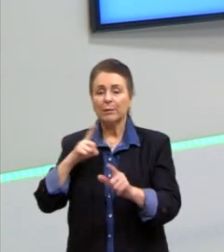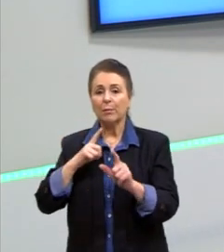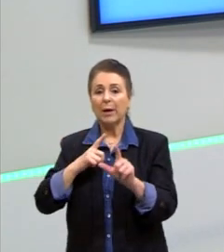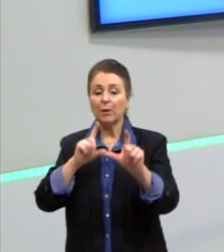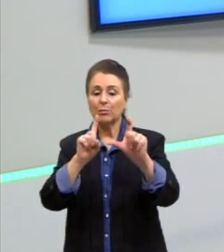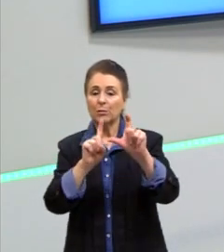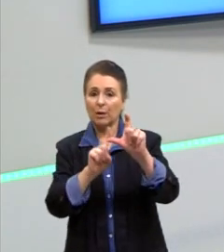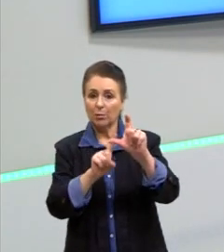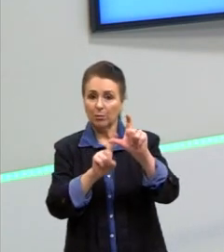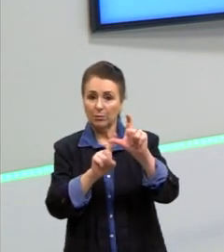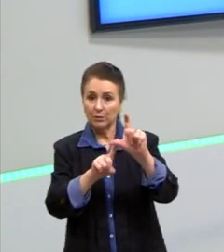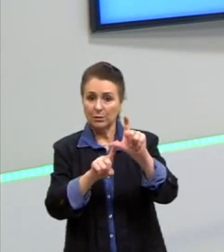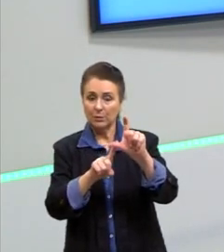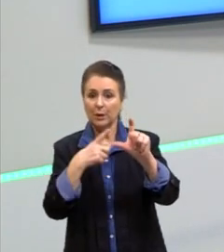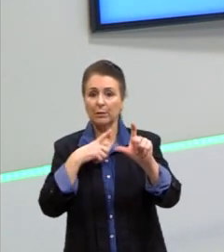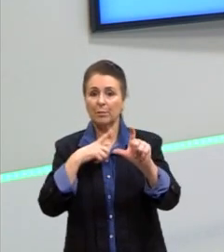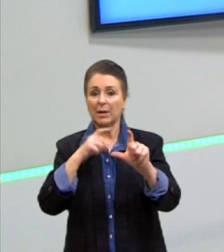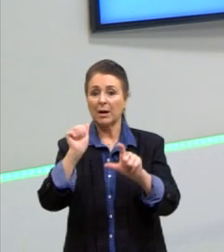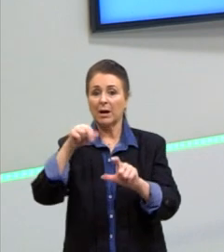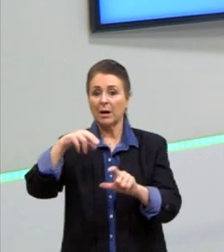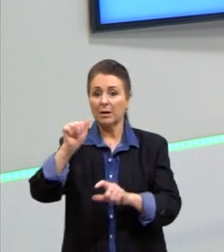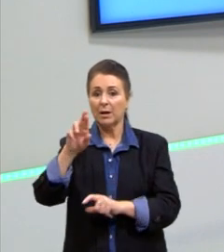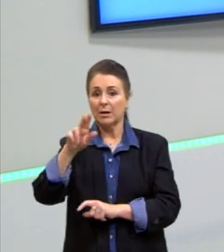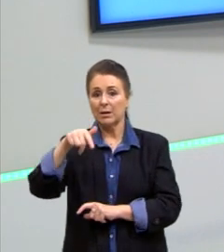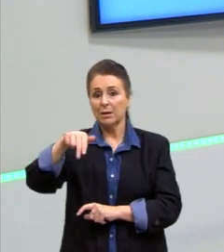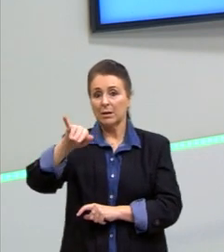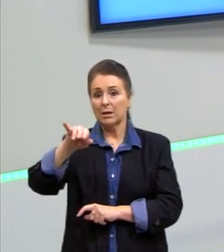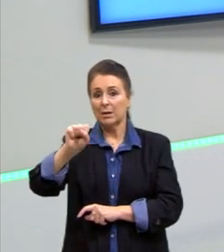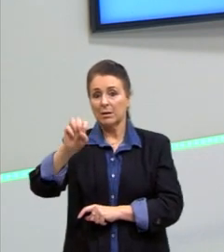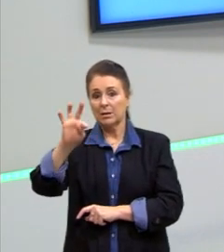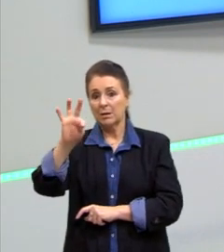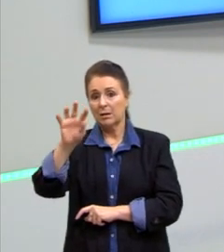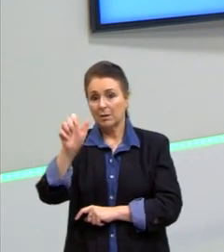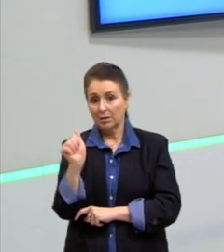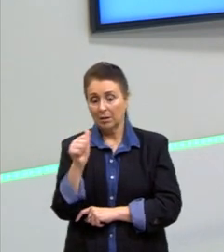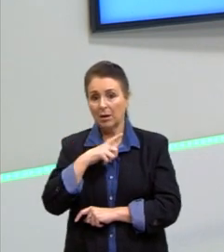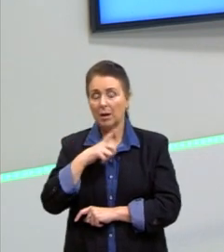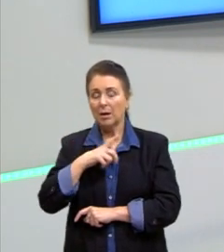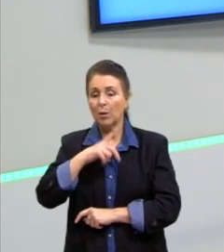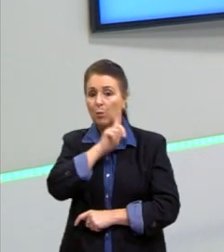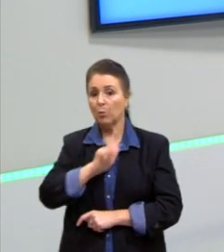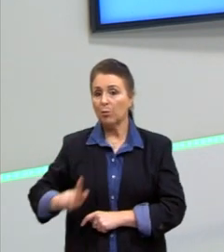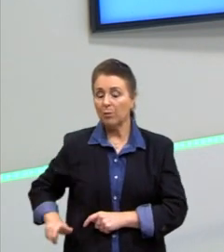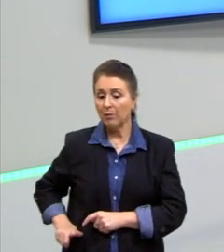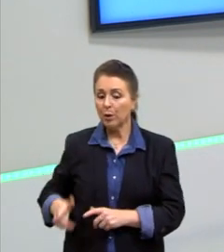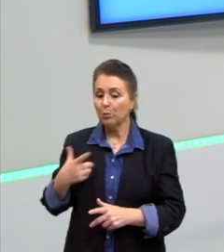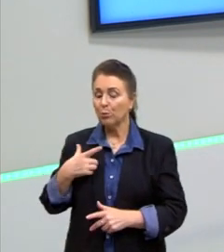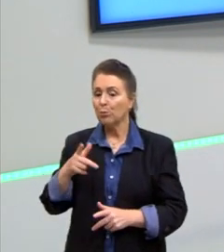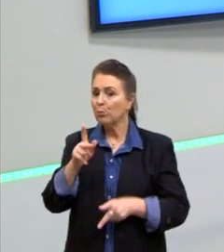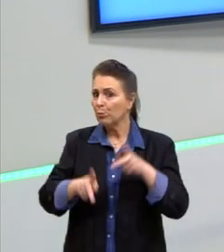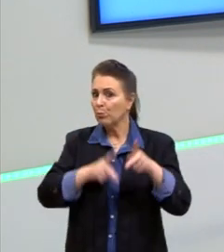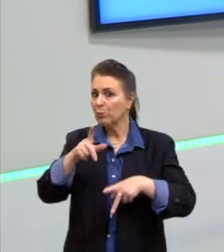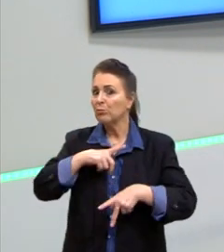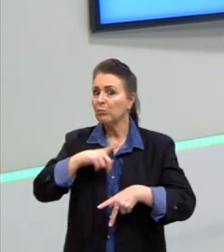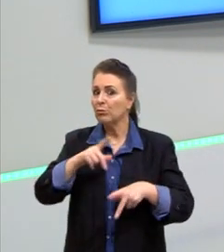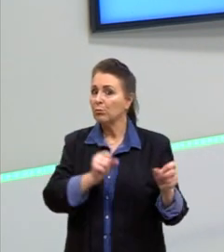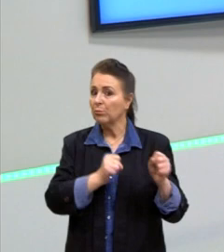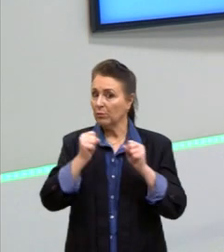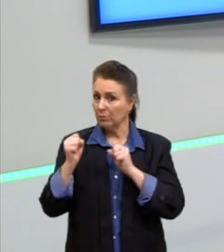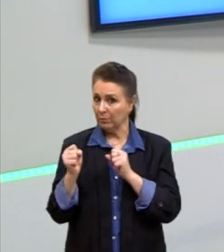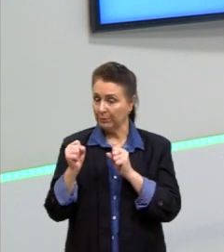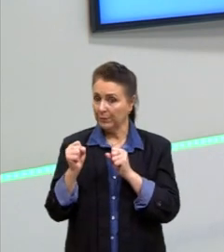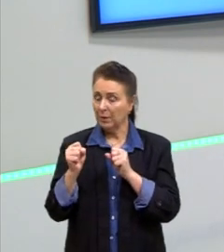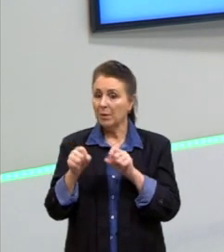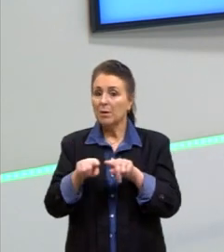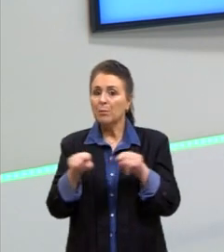anarquistas. E é considerada um dos poucos governos em que o povo realmente teve poder, realmente mandou. Mas, no